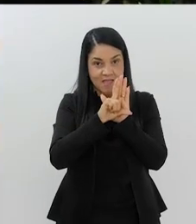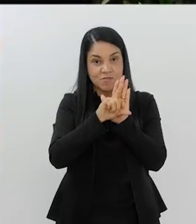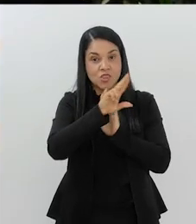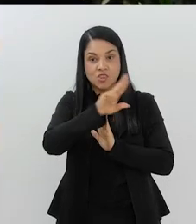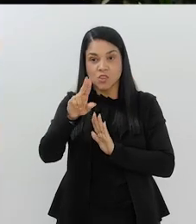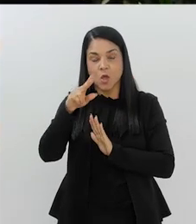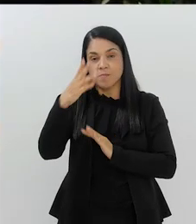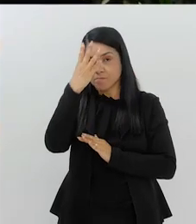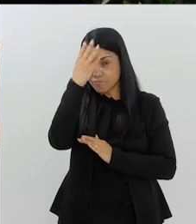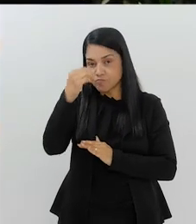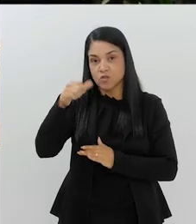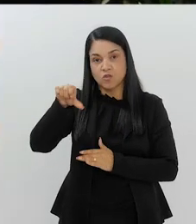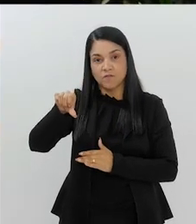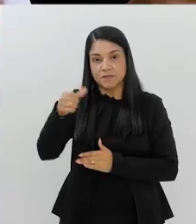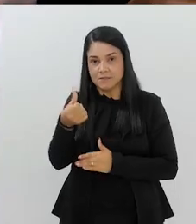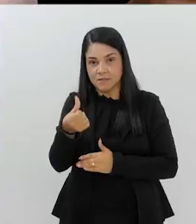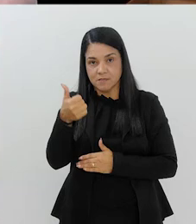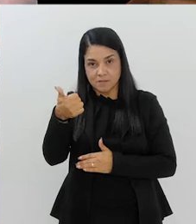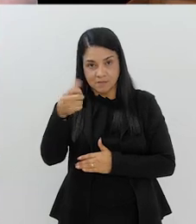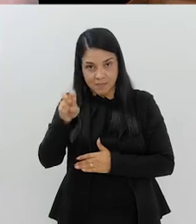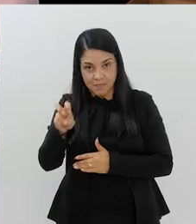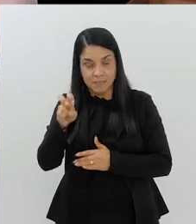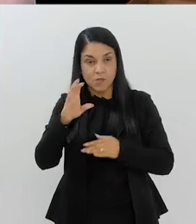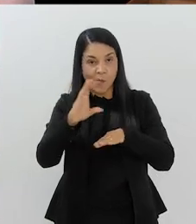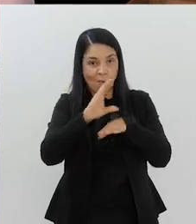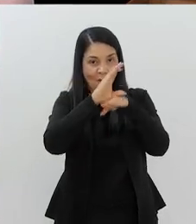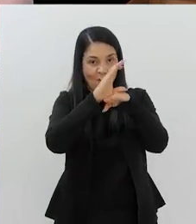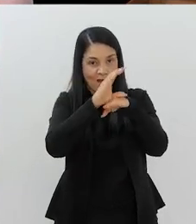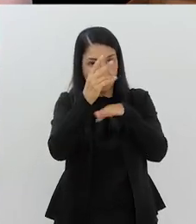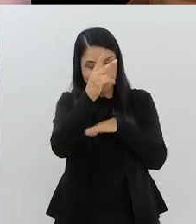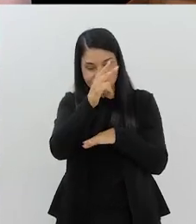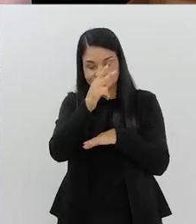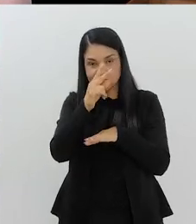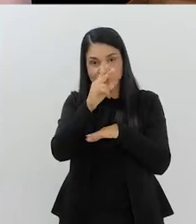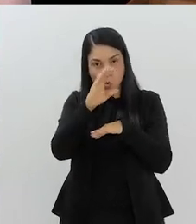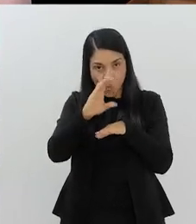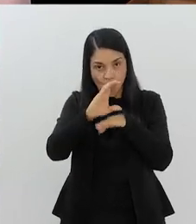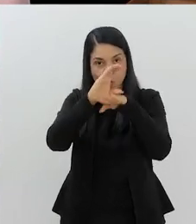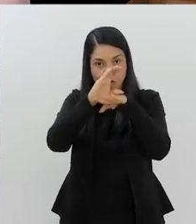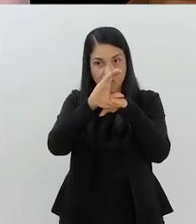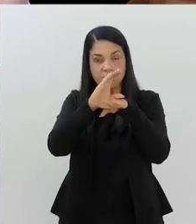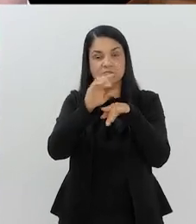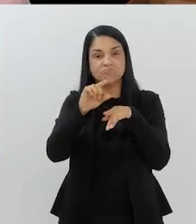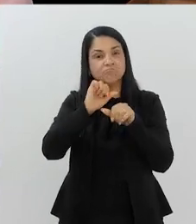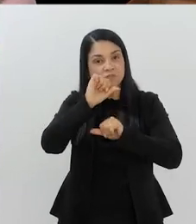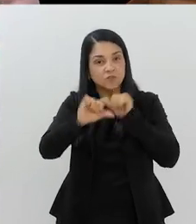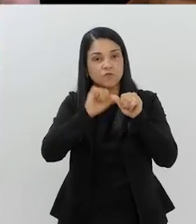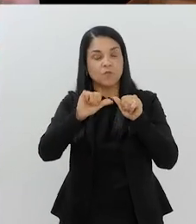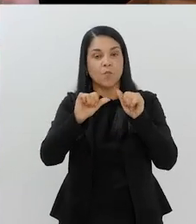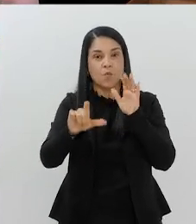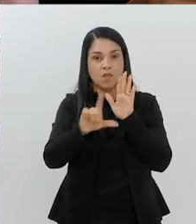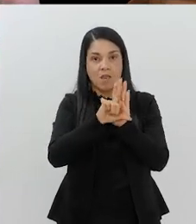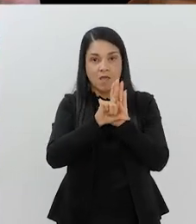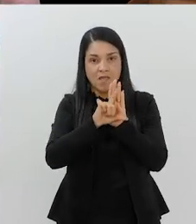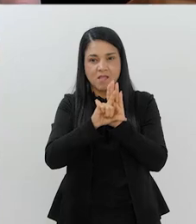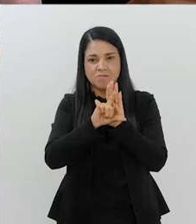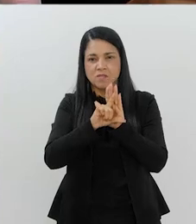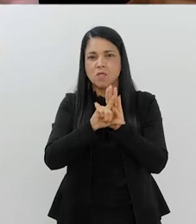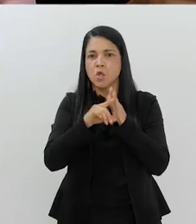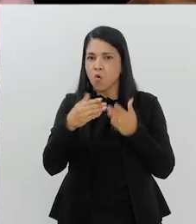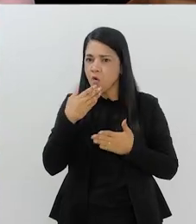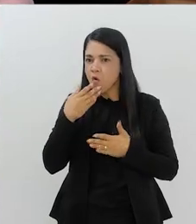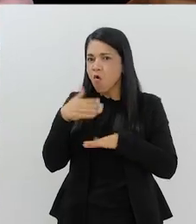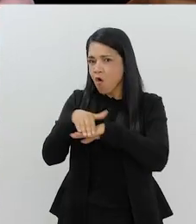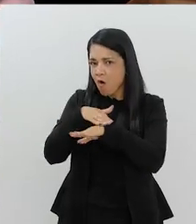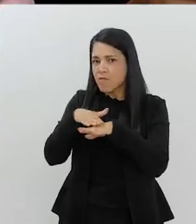o seu nome, a lei 9615, que o Congresso Nacional transforma agora na Lei Geral do Esporte. Eu falei com o ministro. É